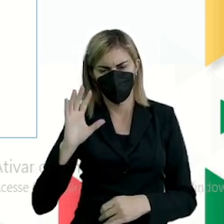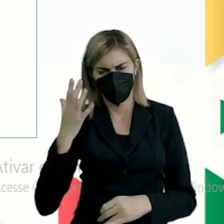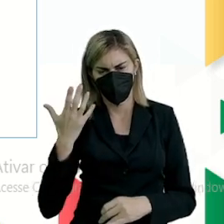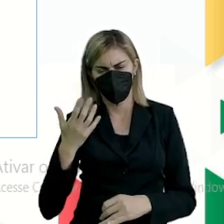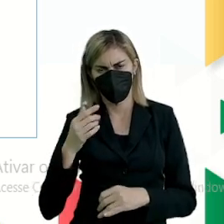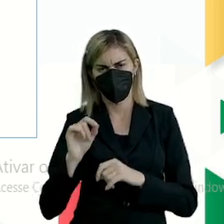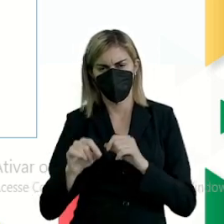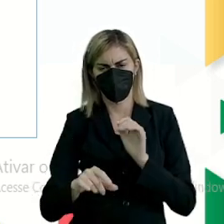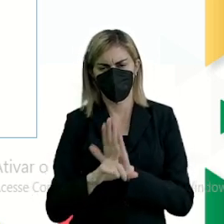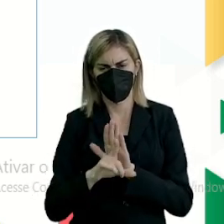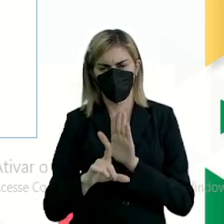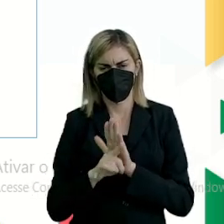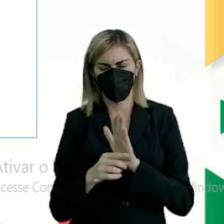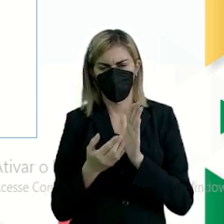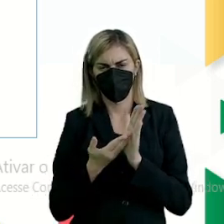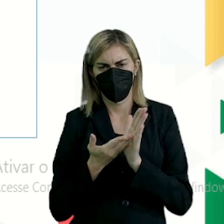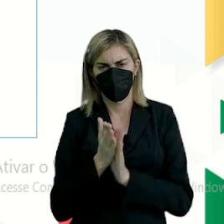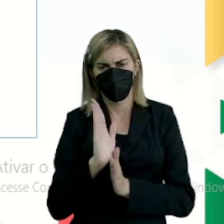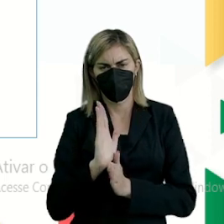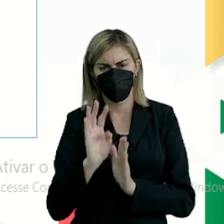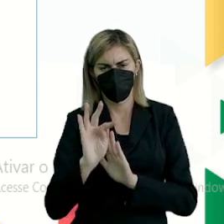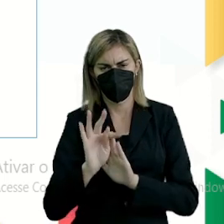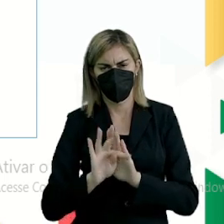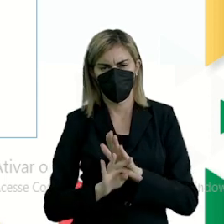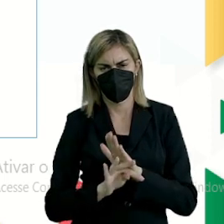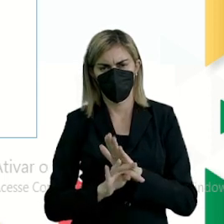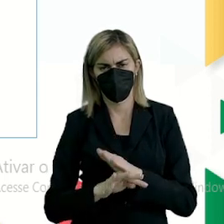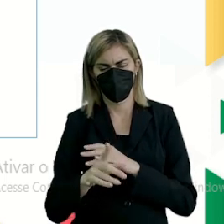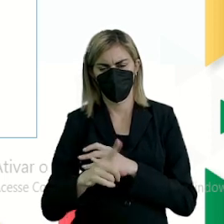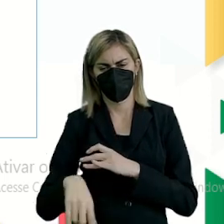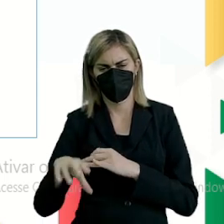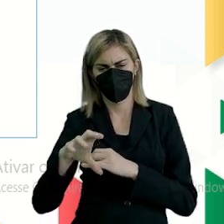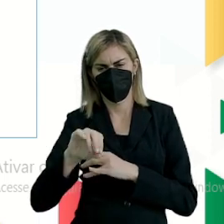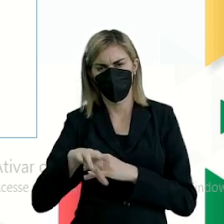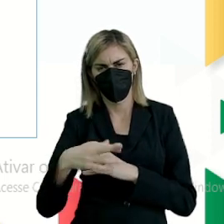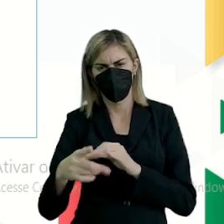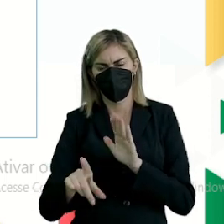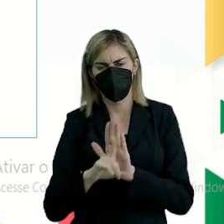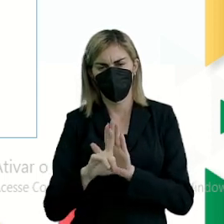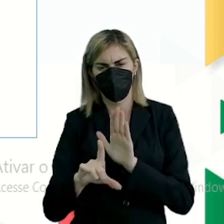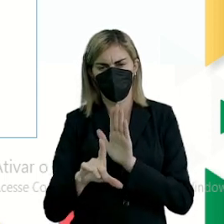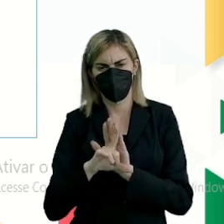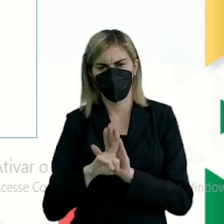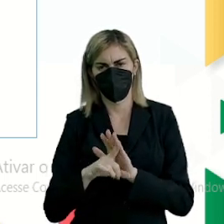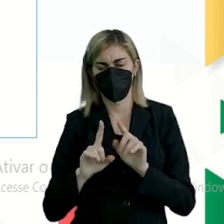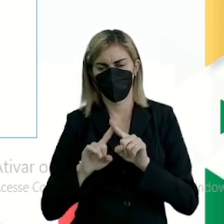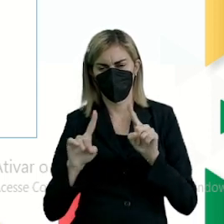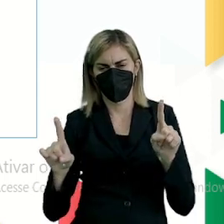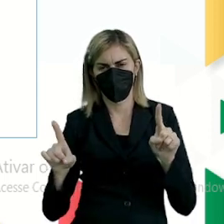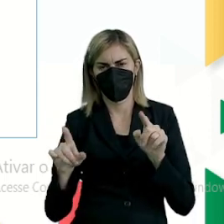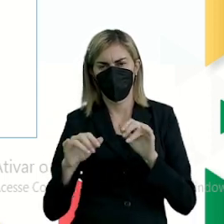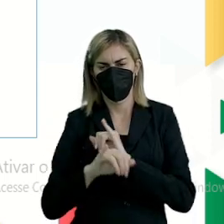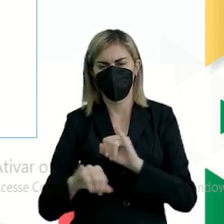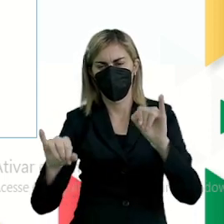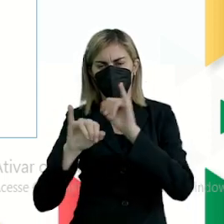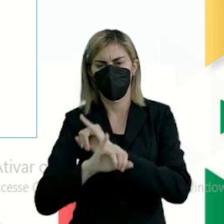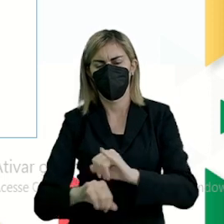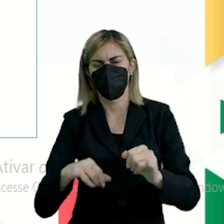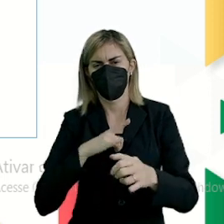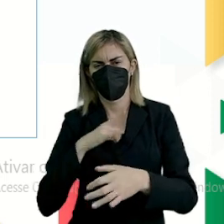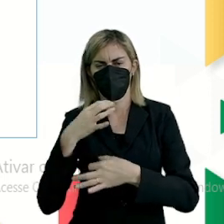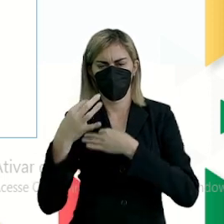é que a lei foi aprovada, no texto diz, pelos órgãos legislativos. Porém, na notícia, há uma